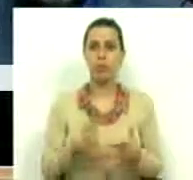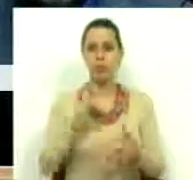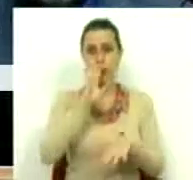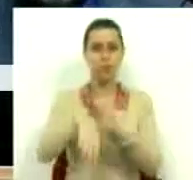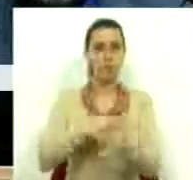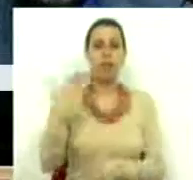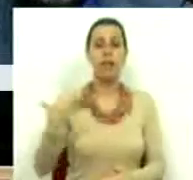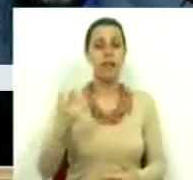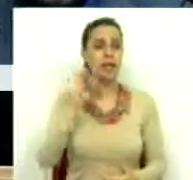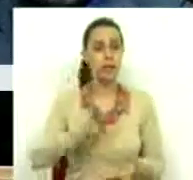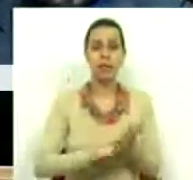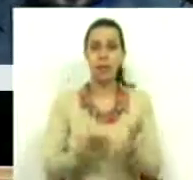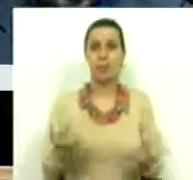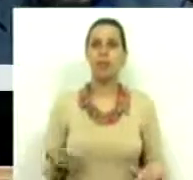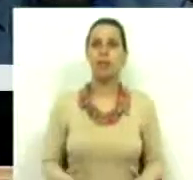atropelo de direitos fundamentais.